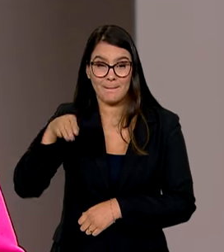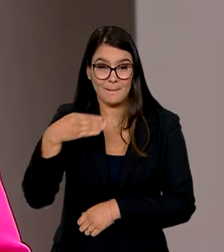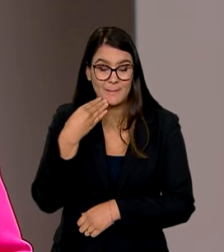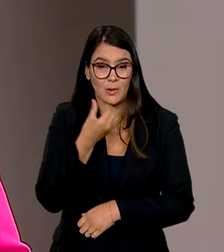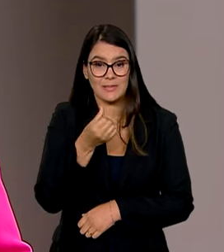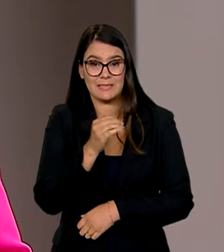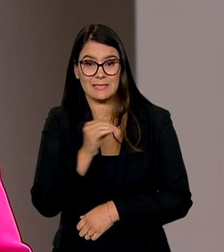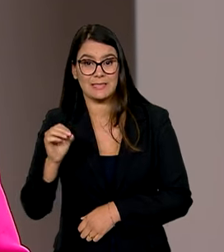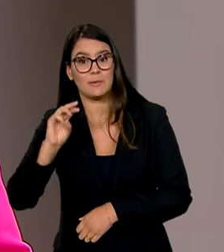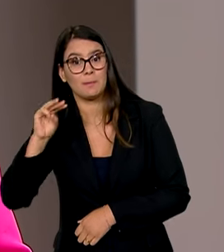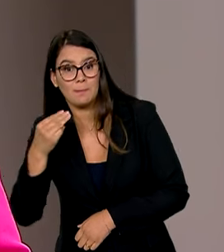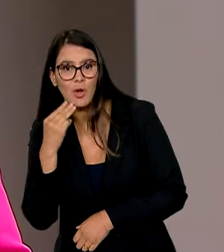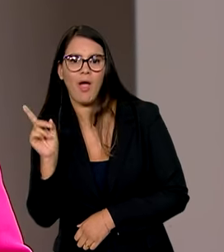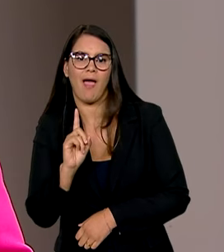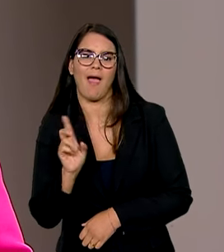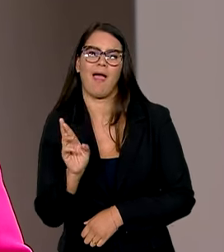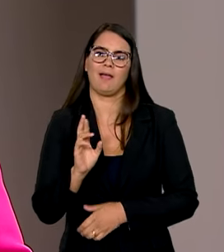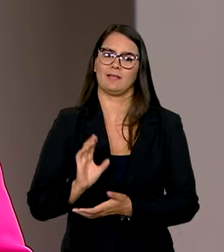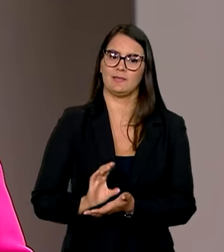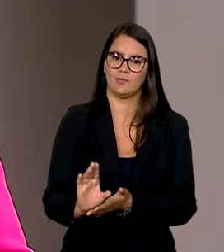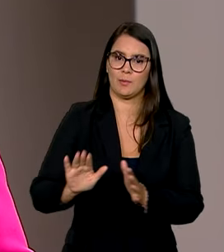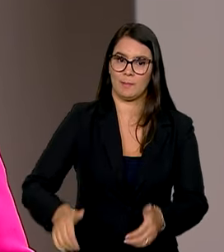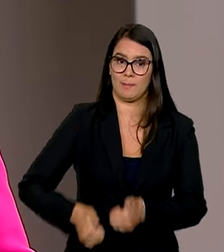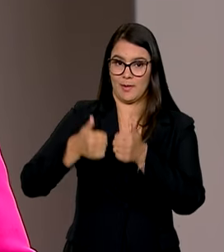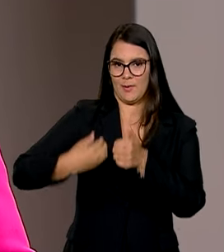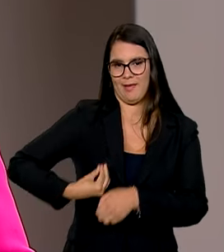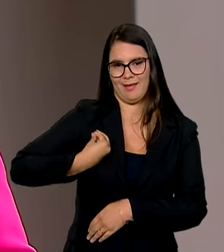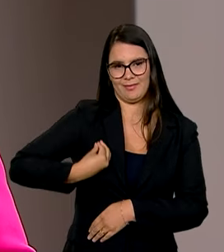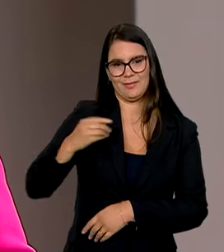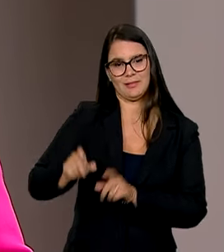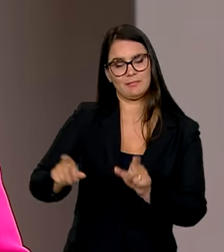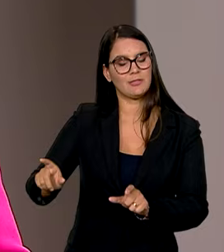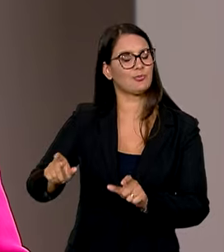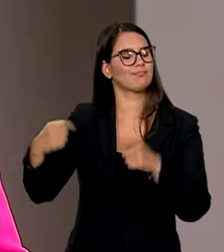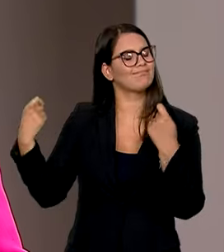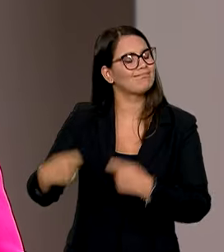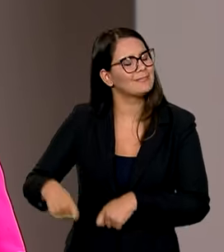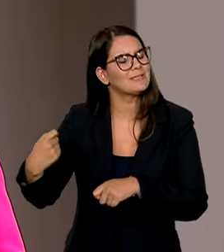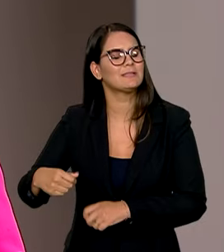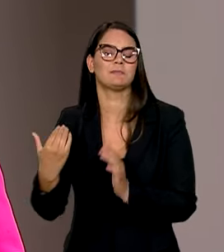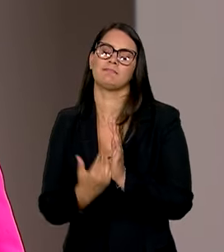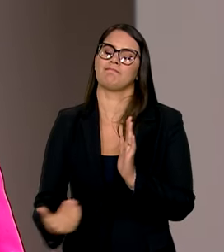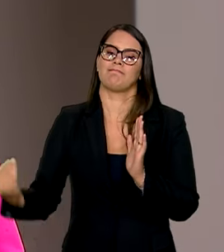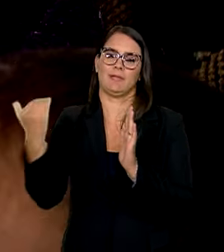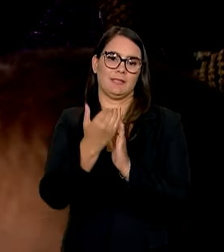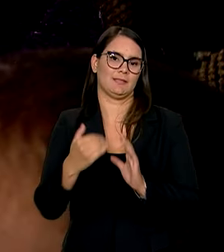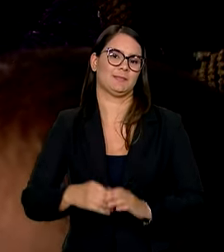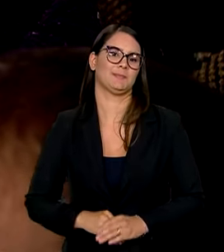e 600 milhões de reais investidos para melhorar a qualidade de vida daqueles que mais precisam.